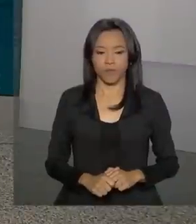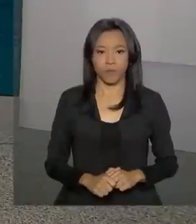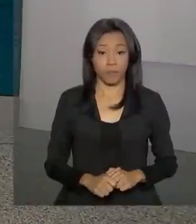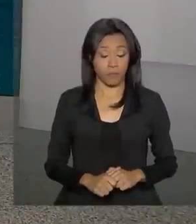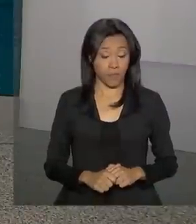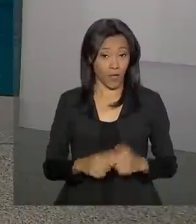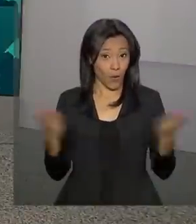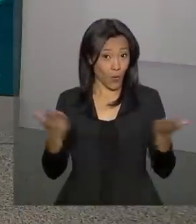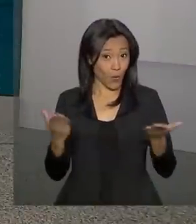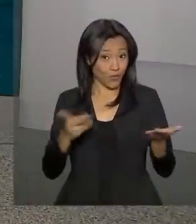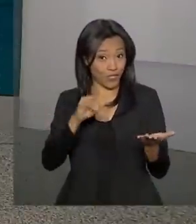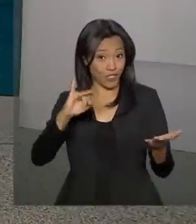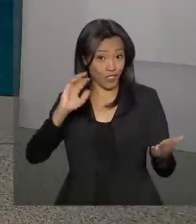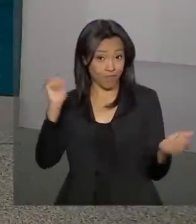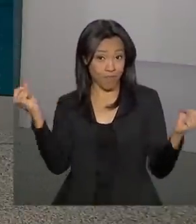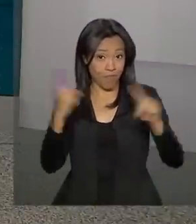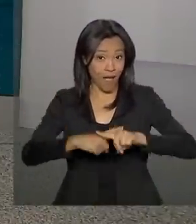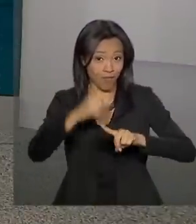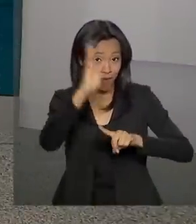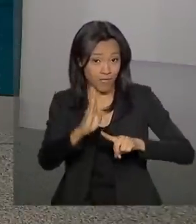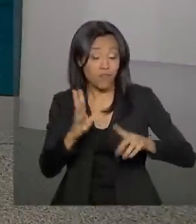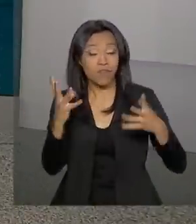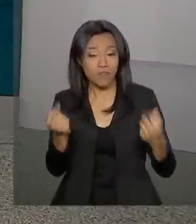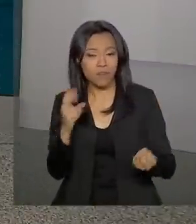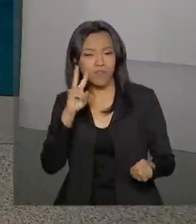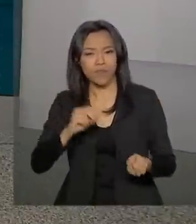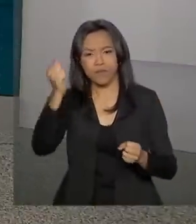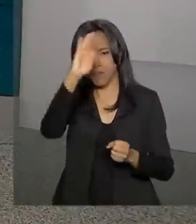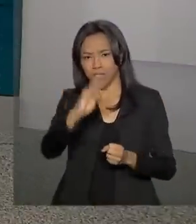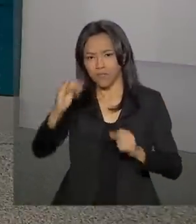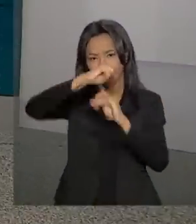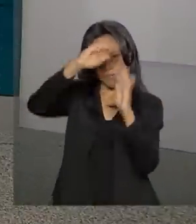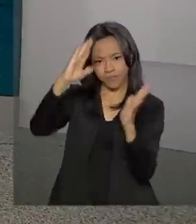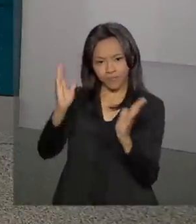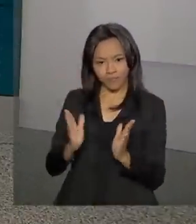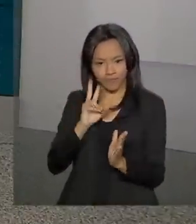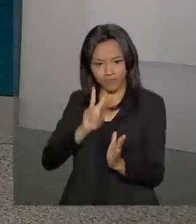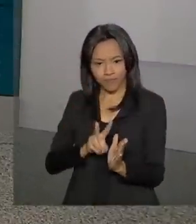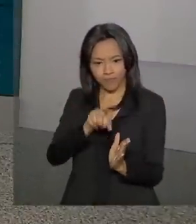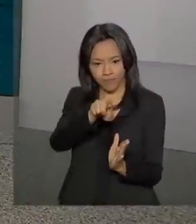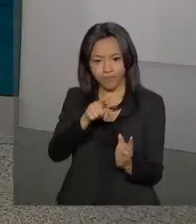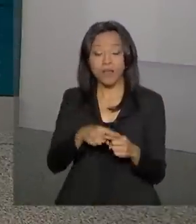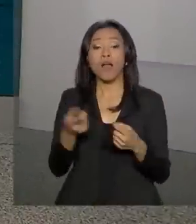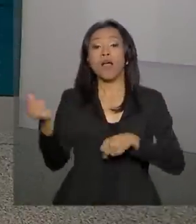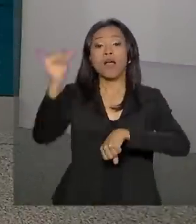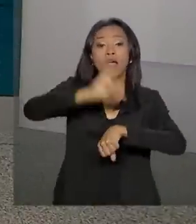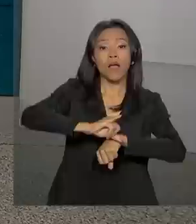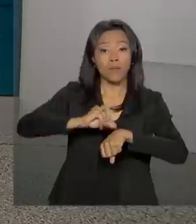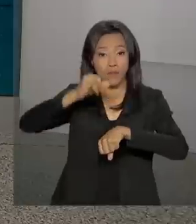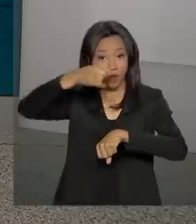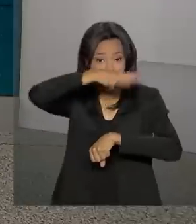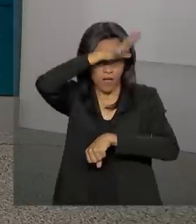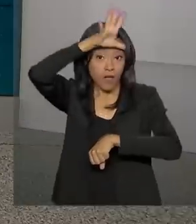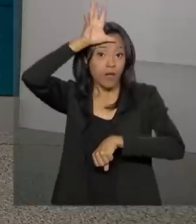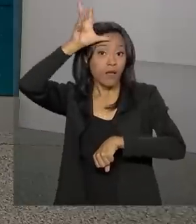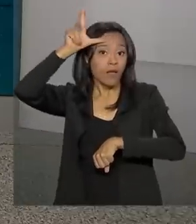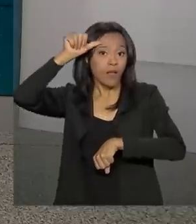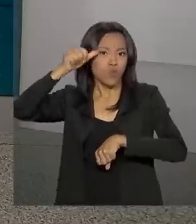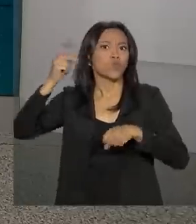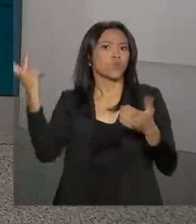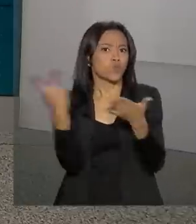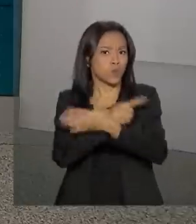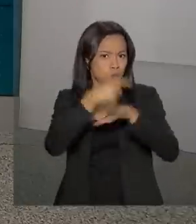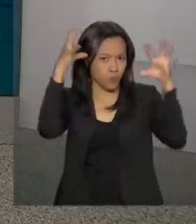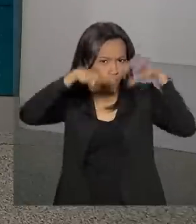Dia de jogo do Brasil, né? Vamos então ao nosso mapa. Olha só, vamos lá. A gente começa por Manaus. Nós temos em Manaus pancadas de